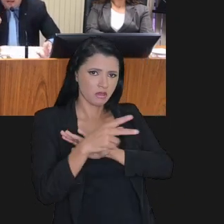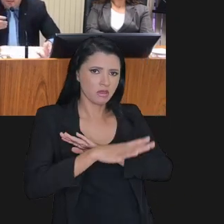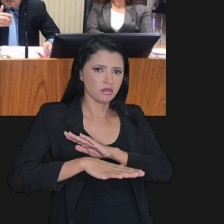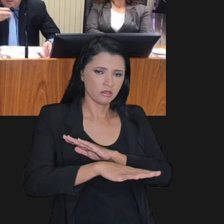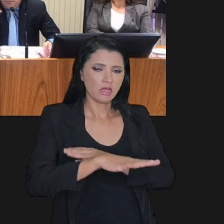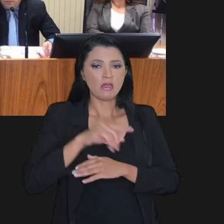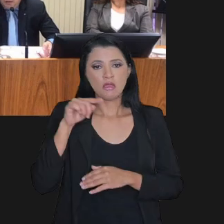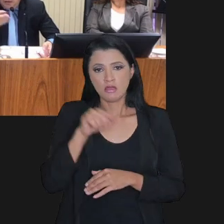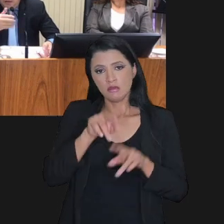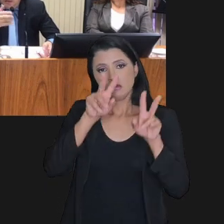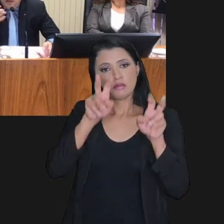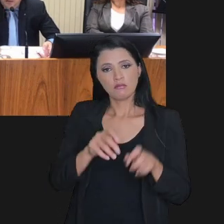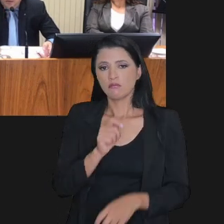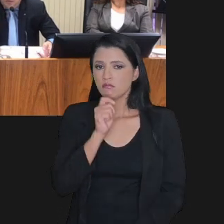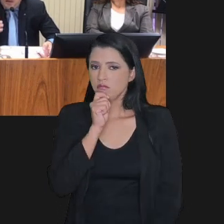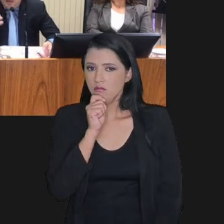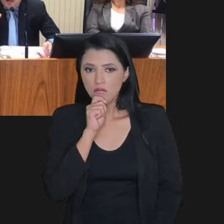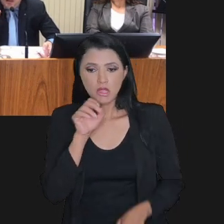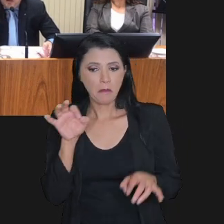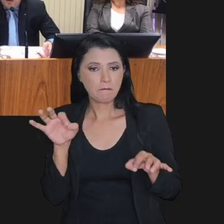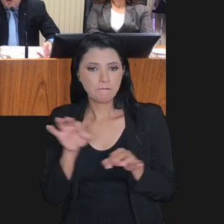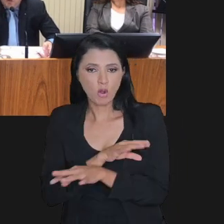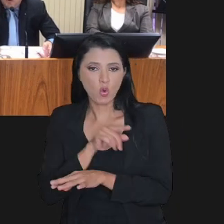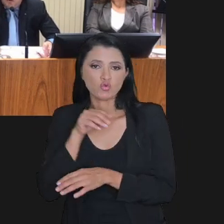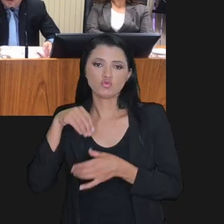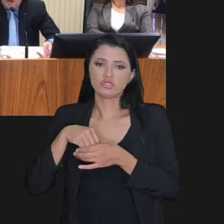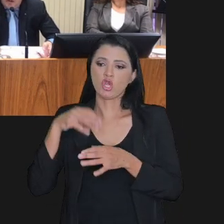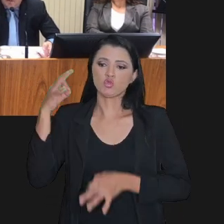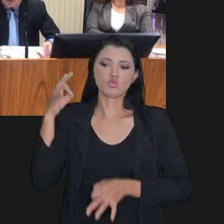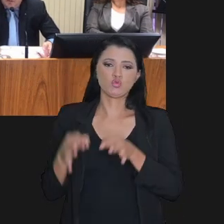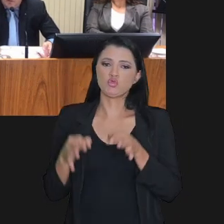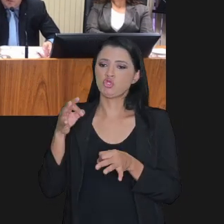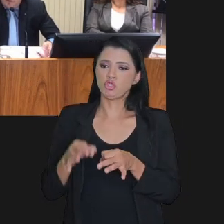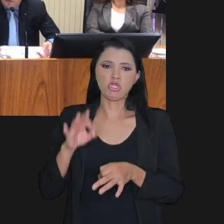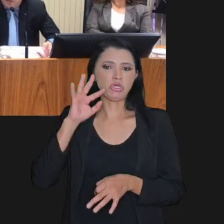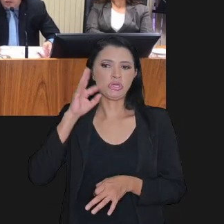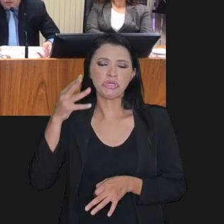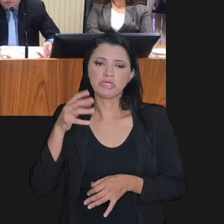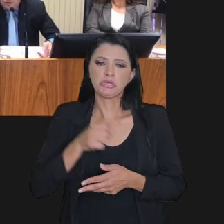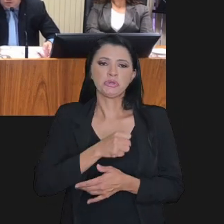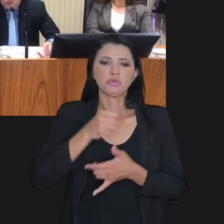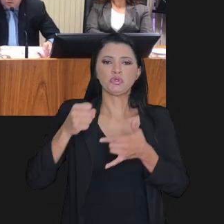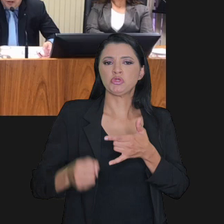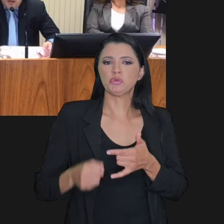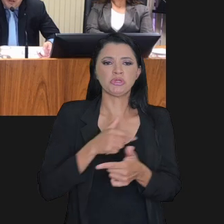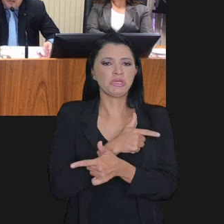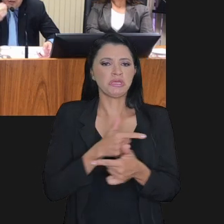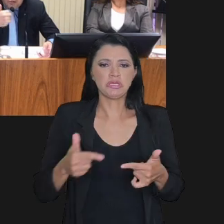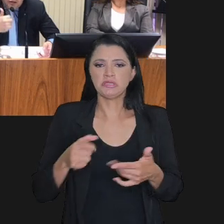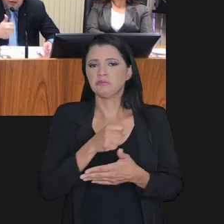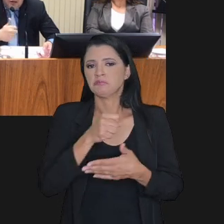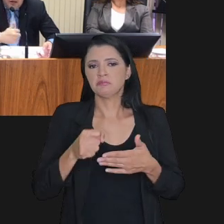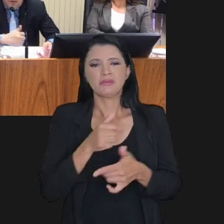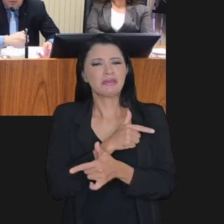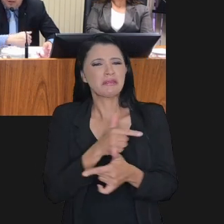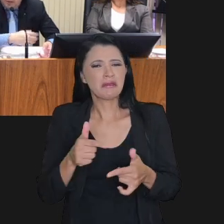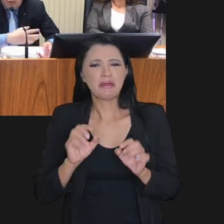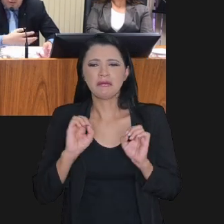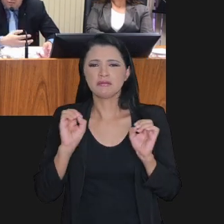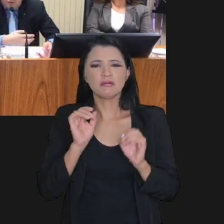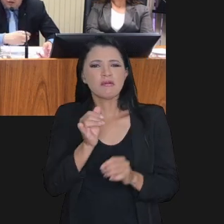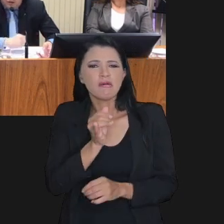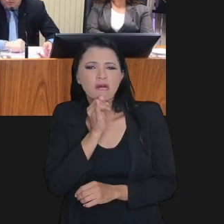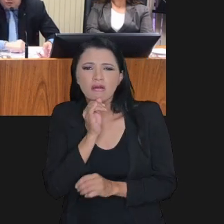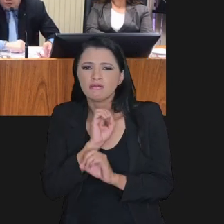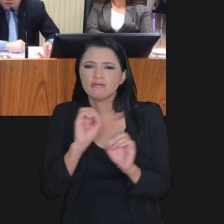aquele tema não está ainda consolidado na justiça, na jurisprudência, não está, também